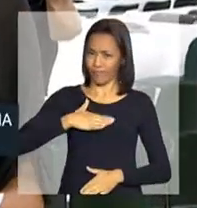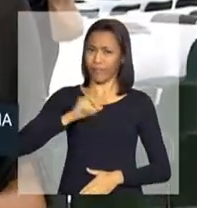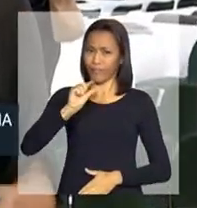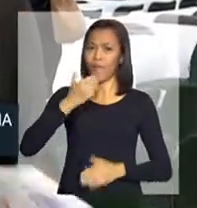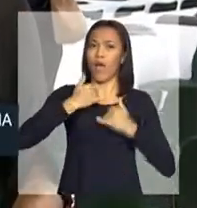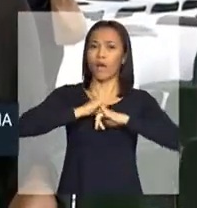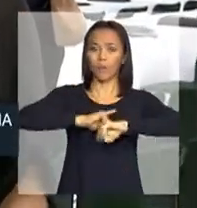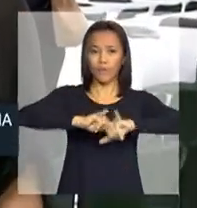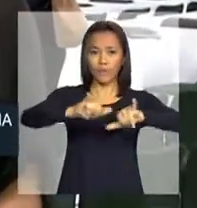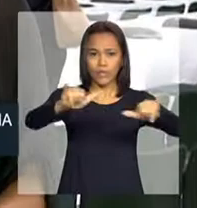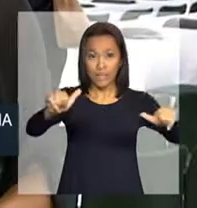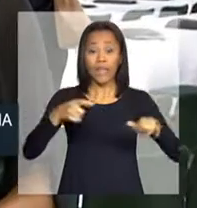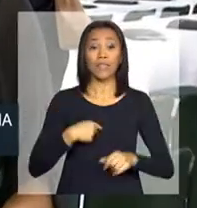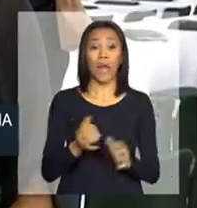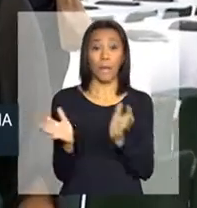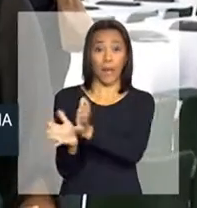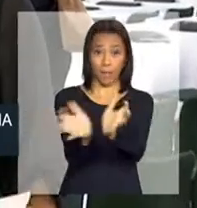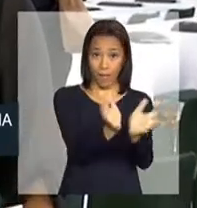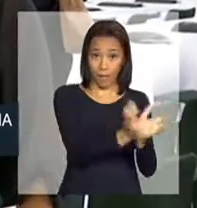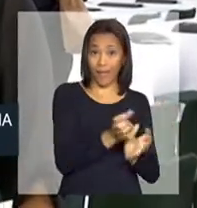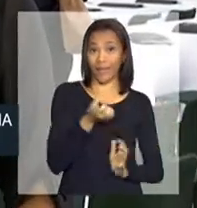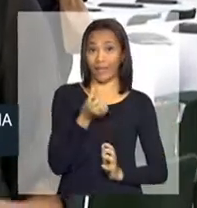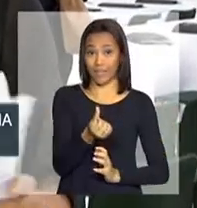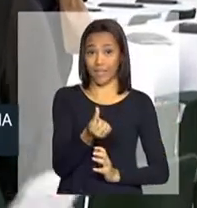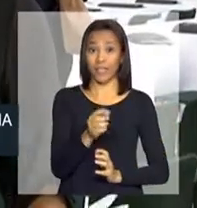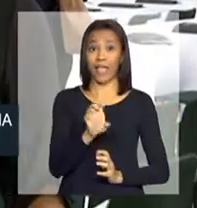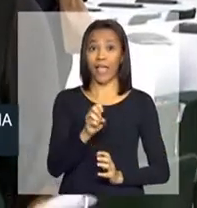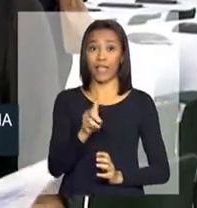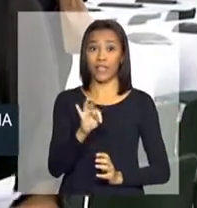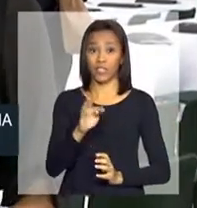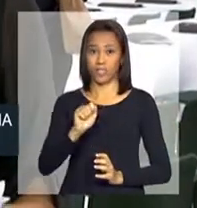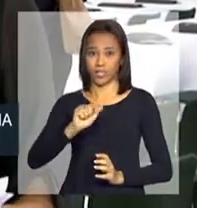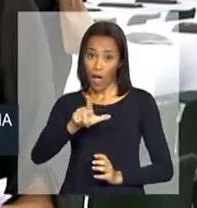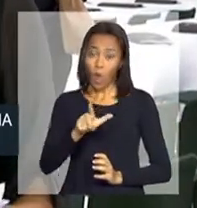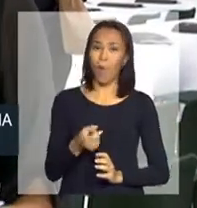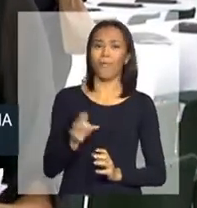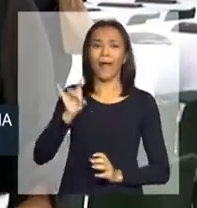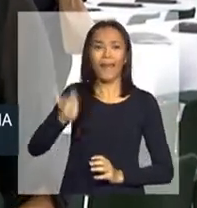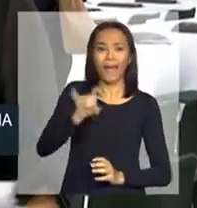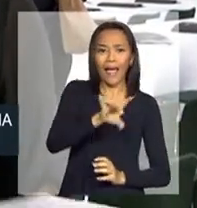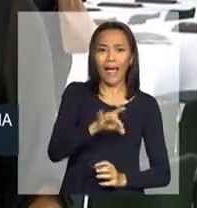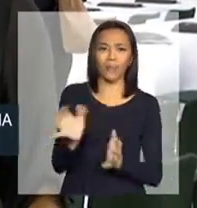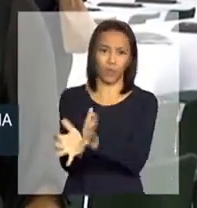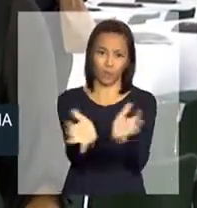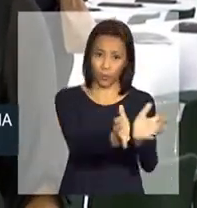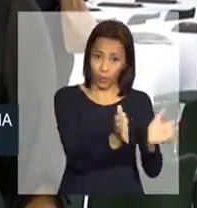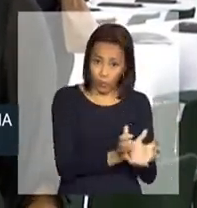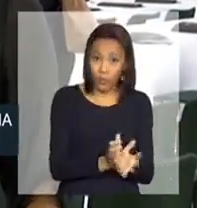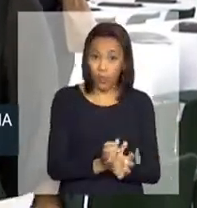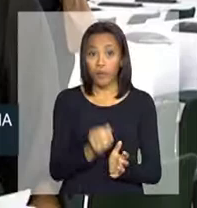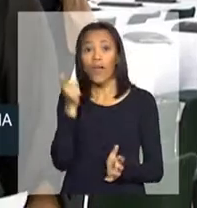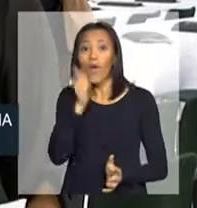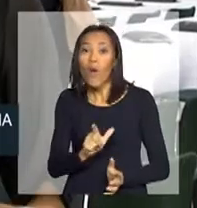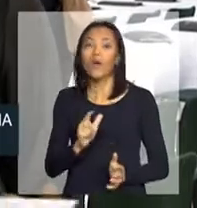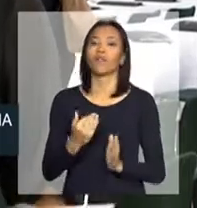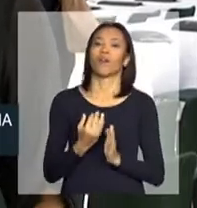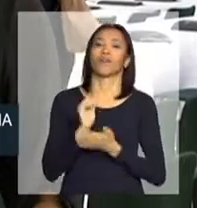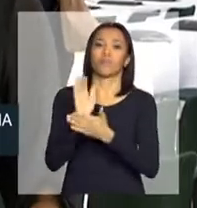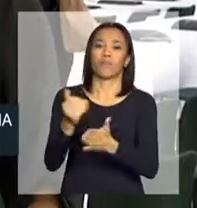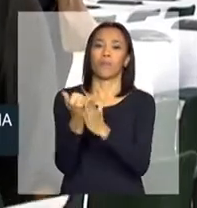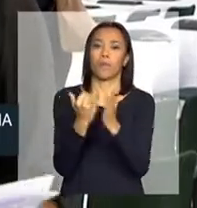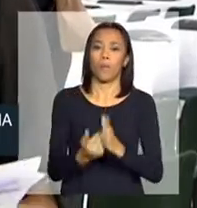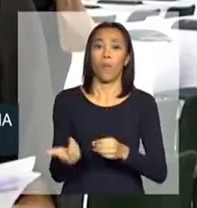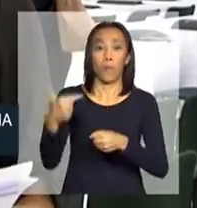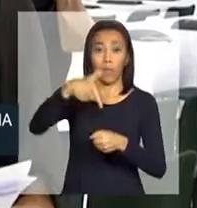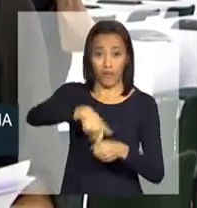pouco, está dividido em seis editais. Um para cada setor beneficiado pelo programa, como petróleo